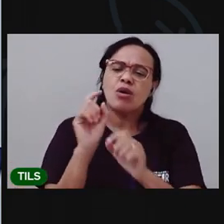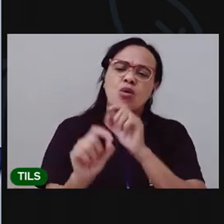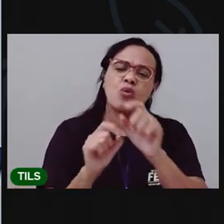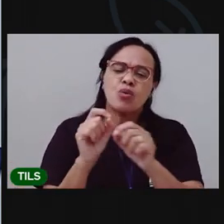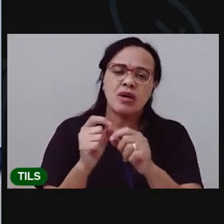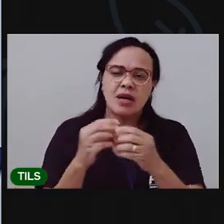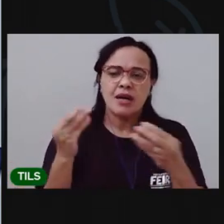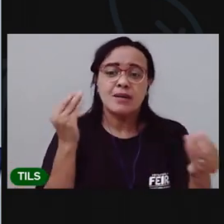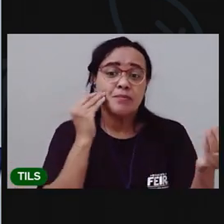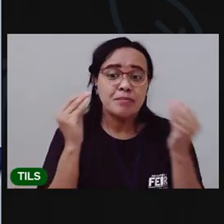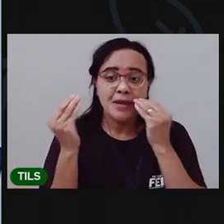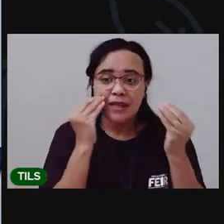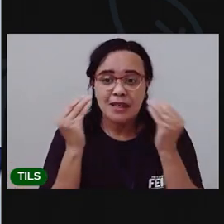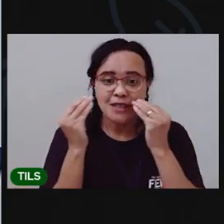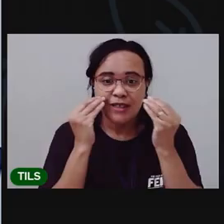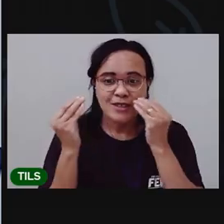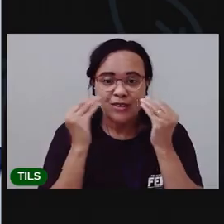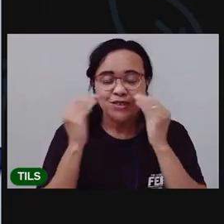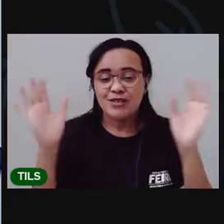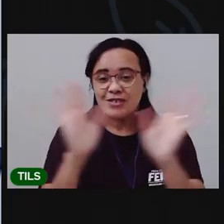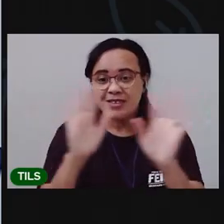beijo. Tchau!